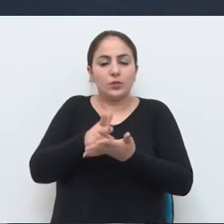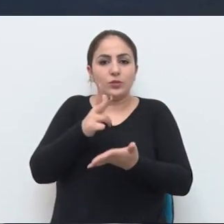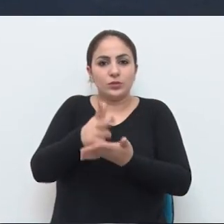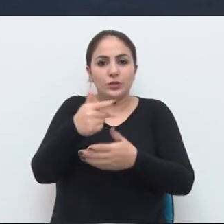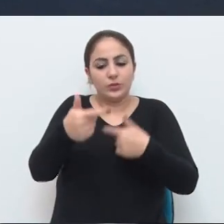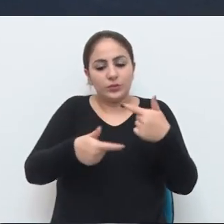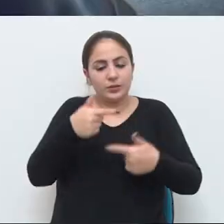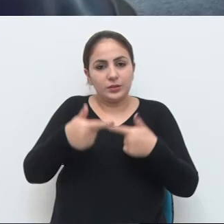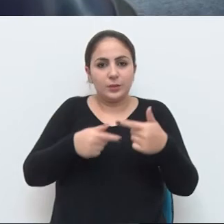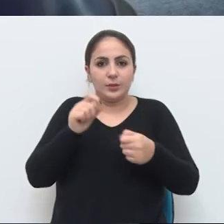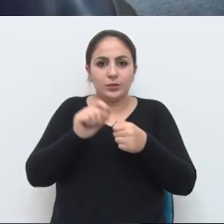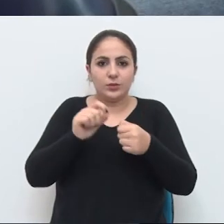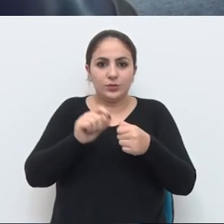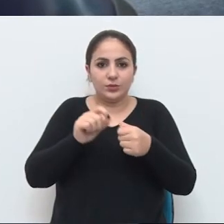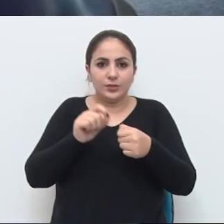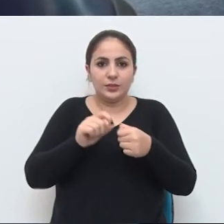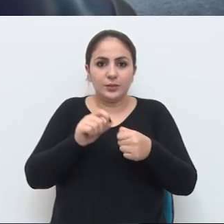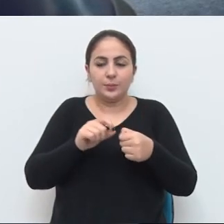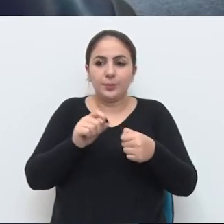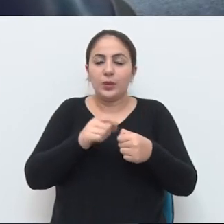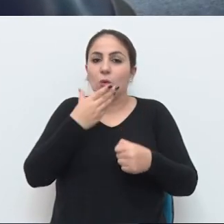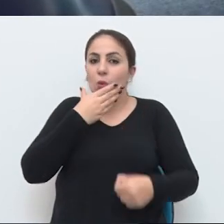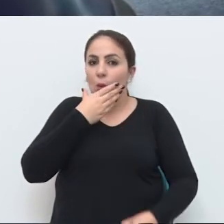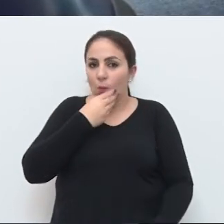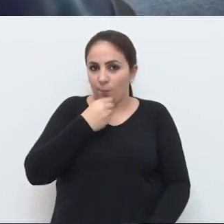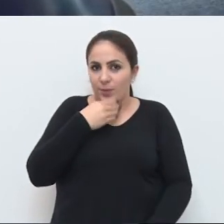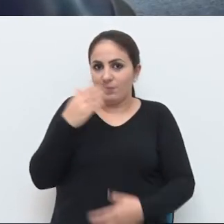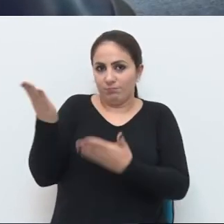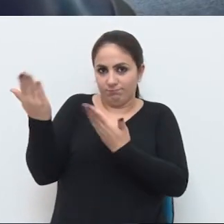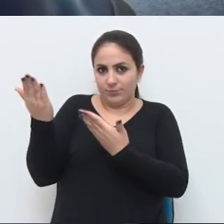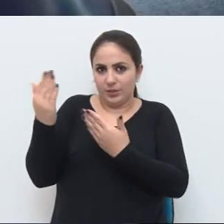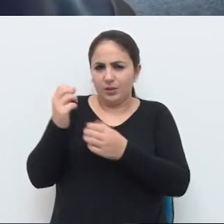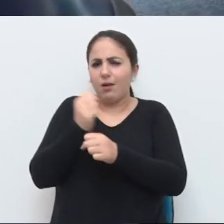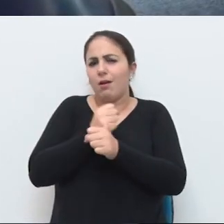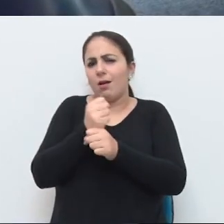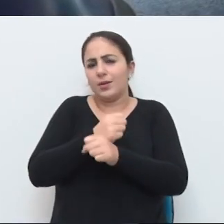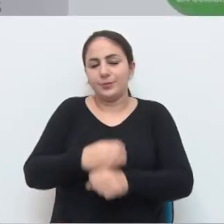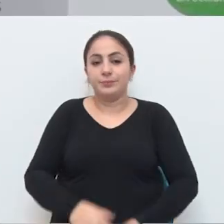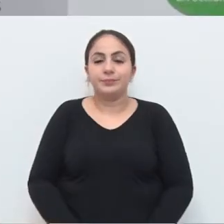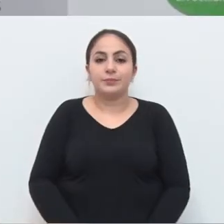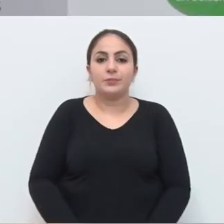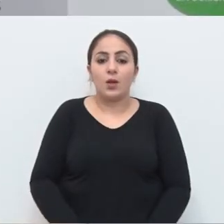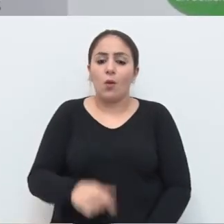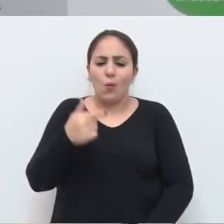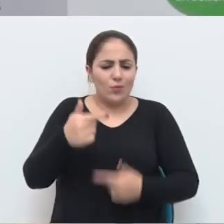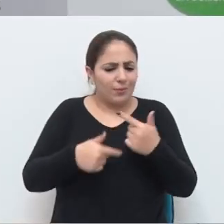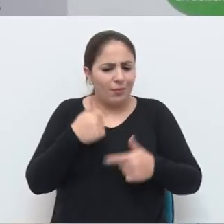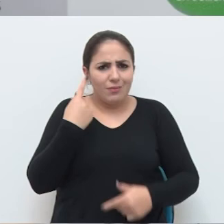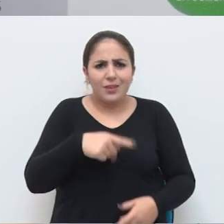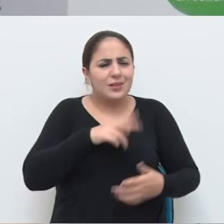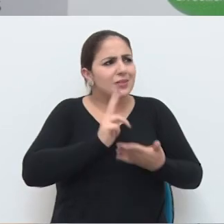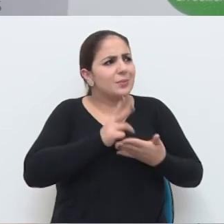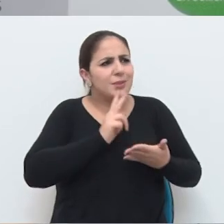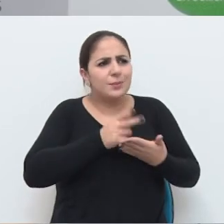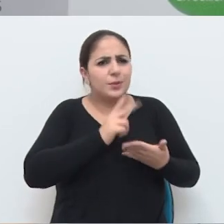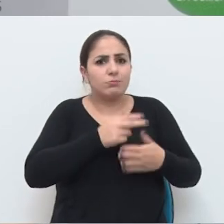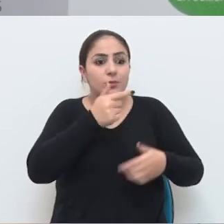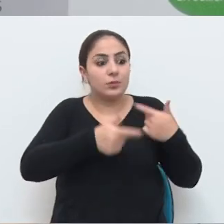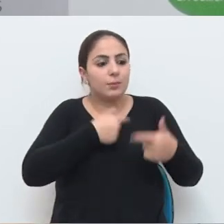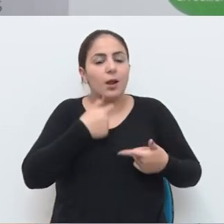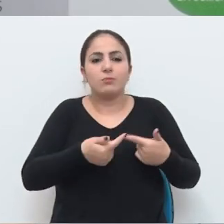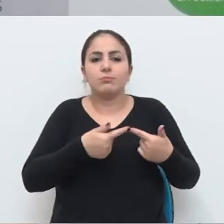continuidade ao trabalho realizado pelo homenageado por tantos anos. O trabalho dele sempre foi um